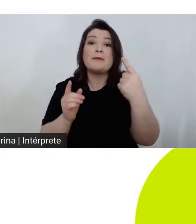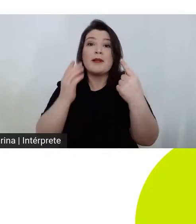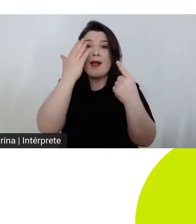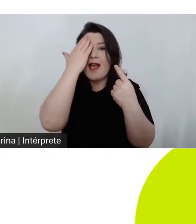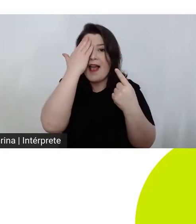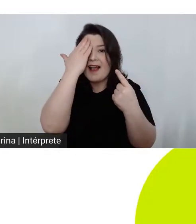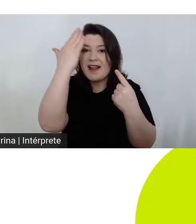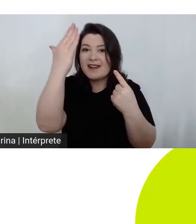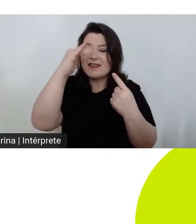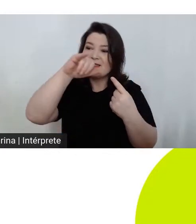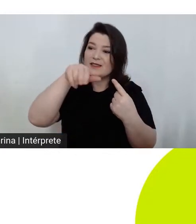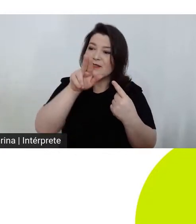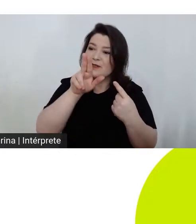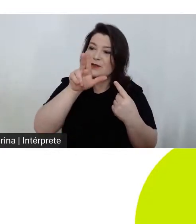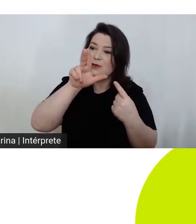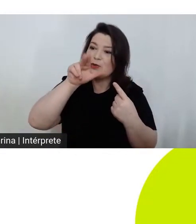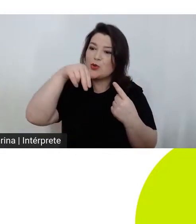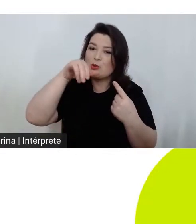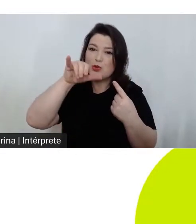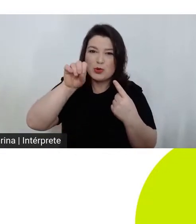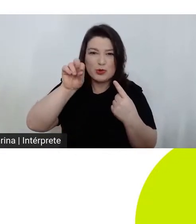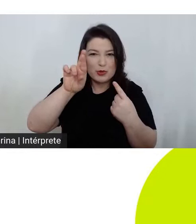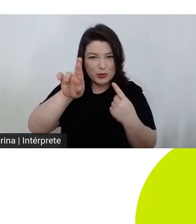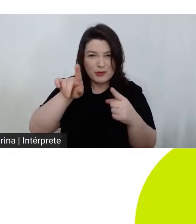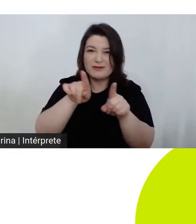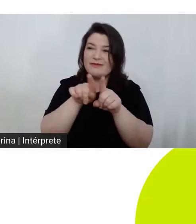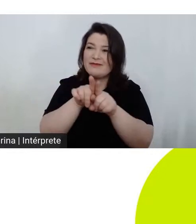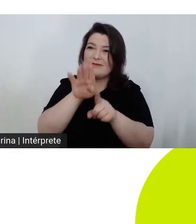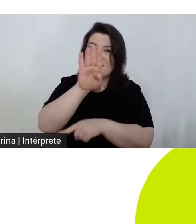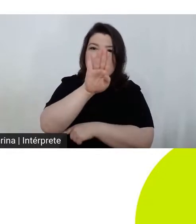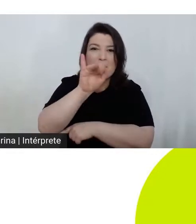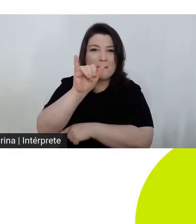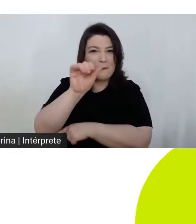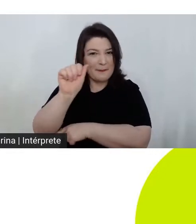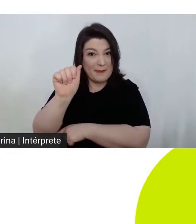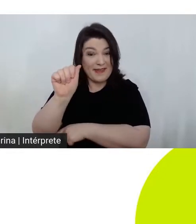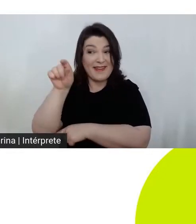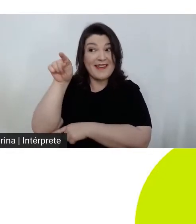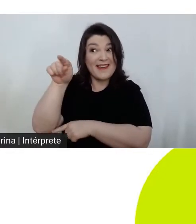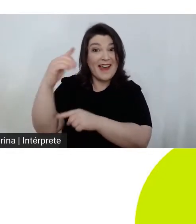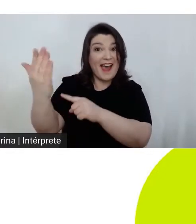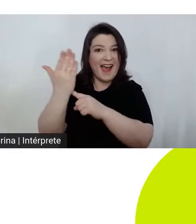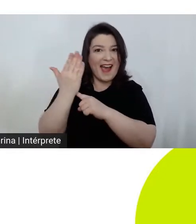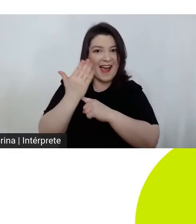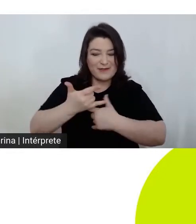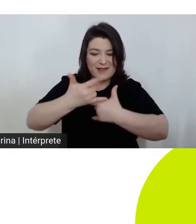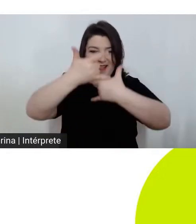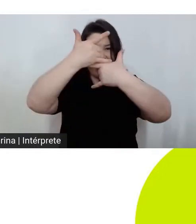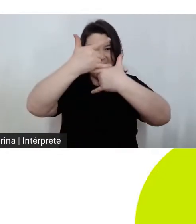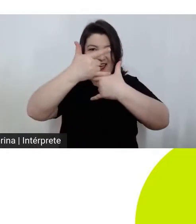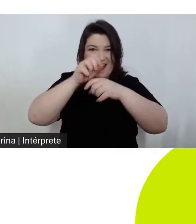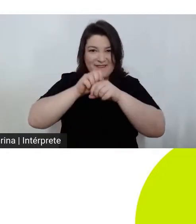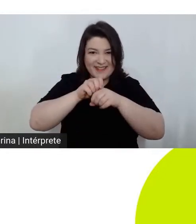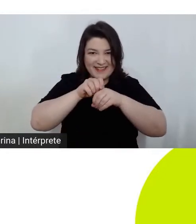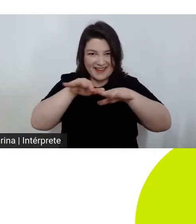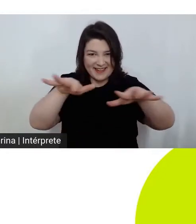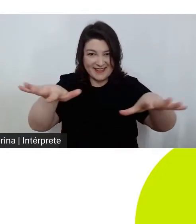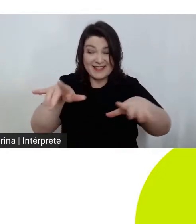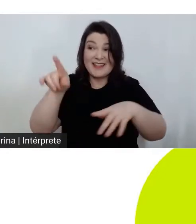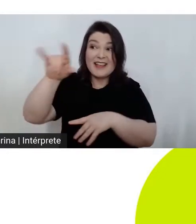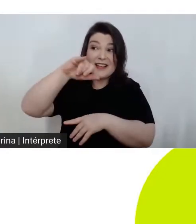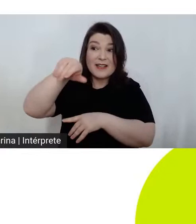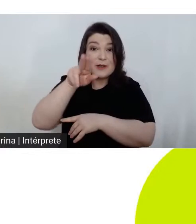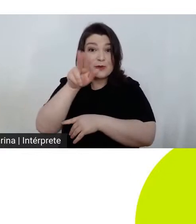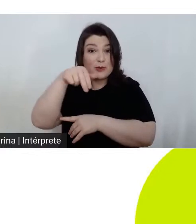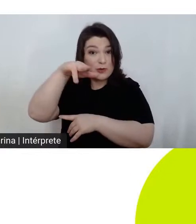aqui o Júnior e a Bia, que estão fazendo a transmissão da live. O Júnior trabalha diretamente